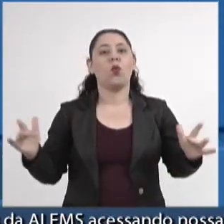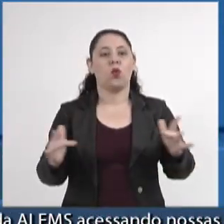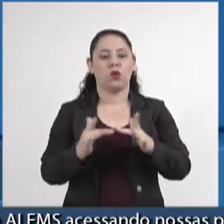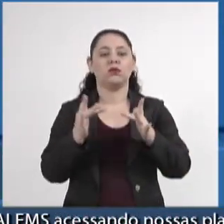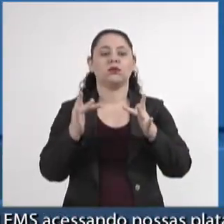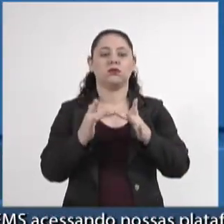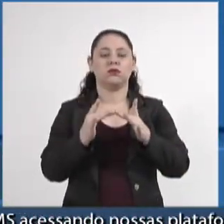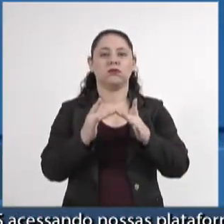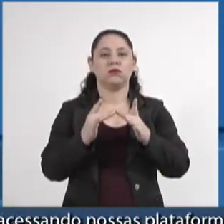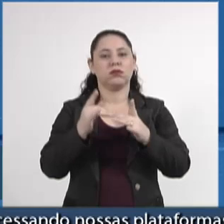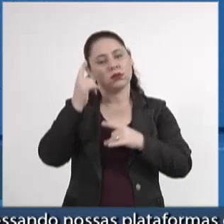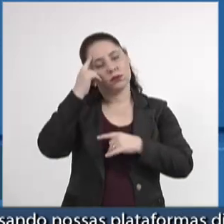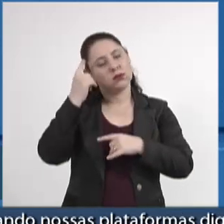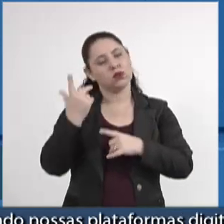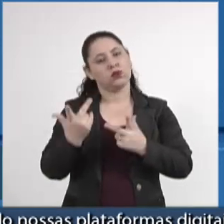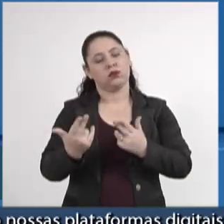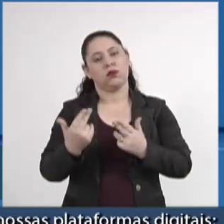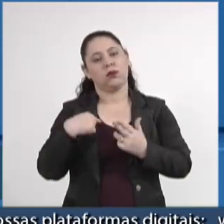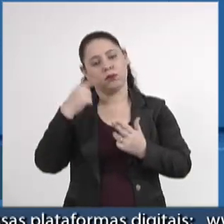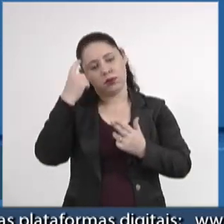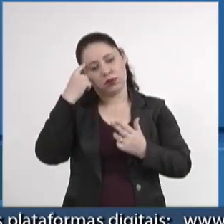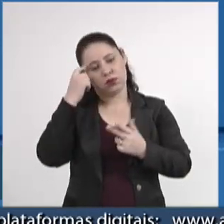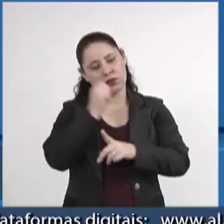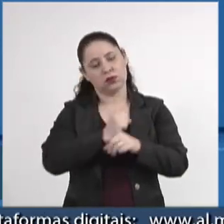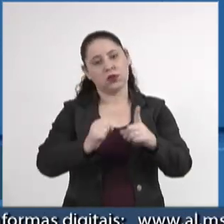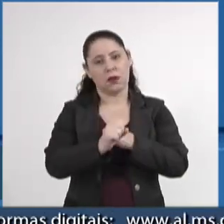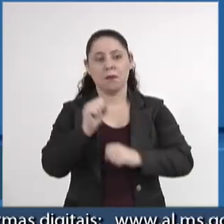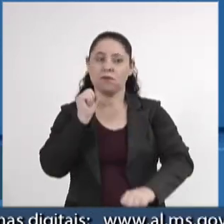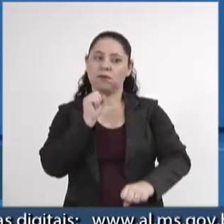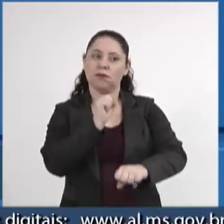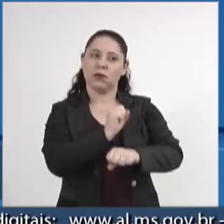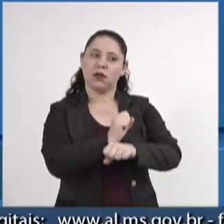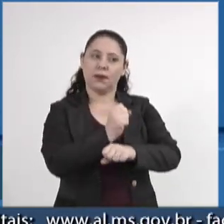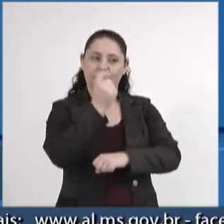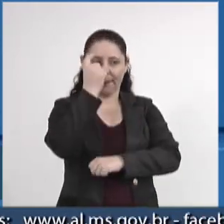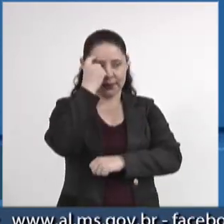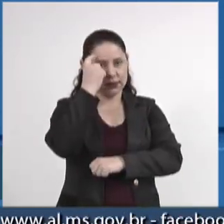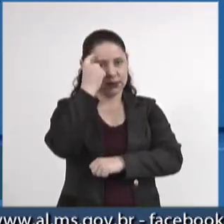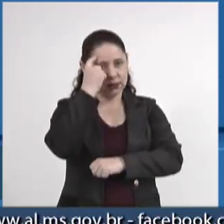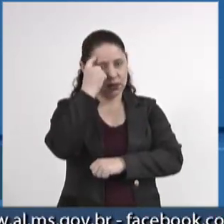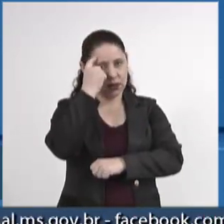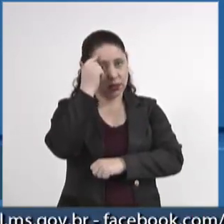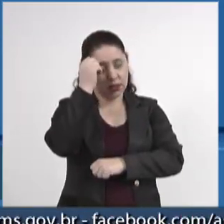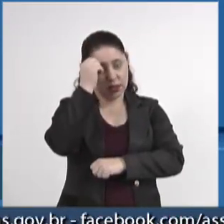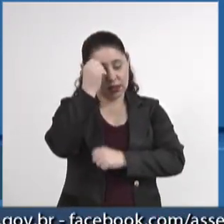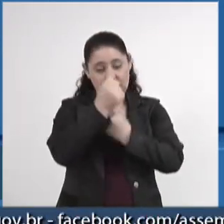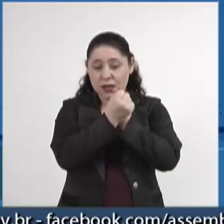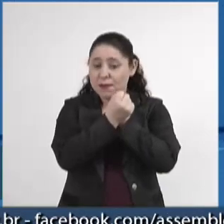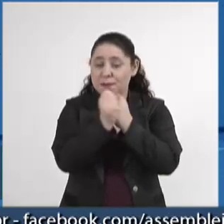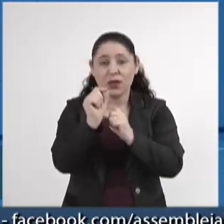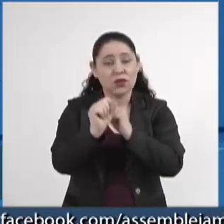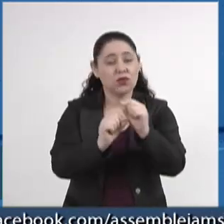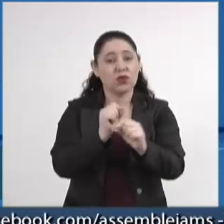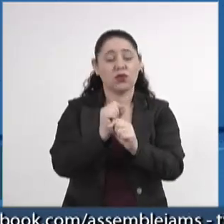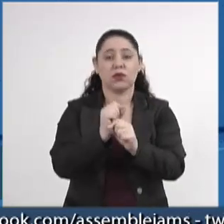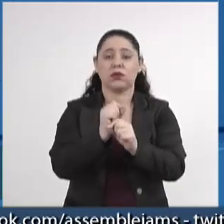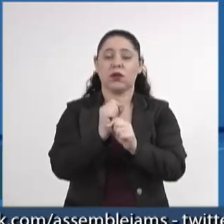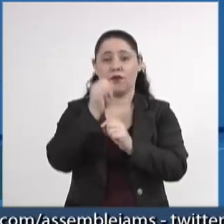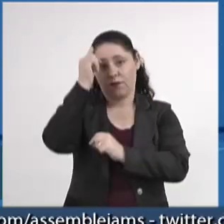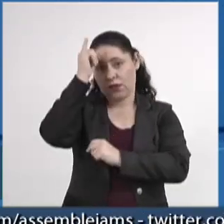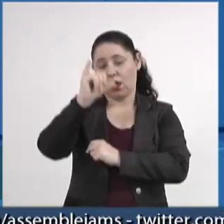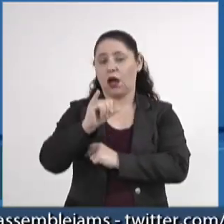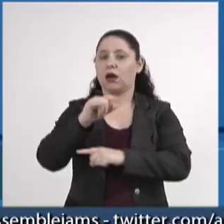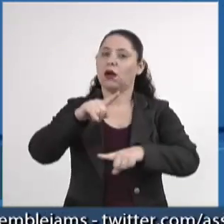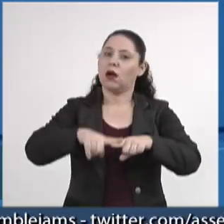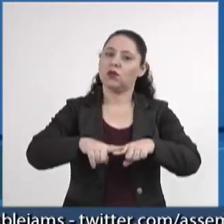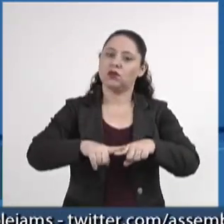mesmo pensamento, e acho que a sociedade tem que parar um pouco, refletir e impedir. E que novos casos, espero que esse